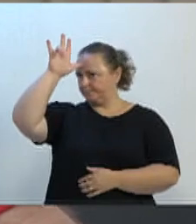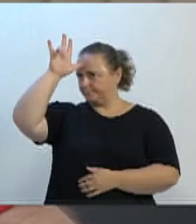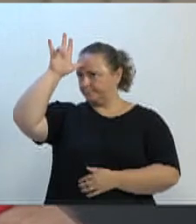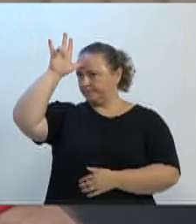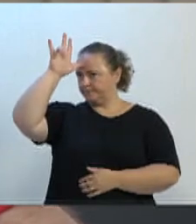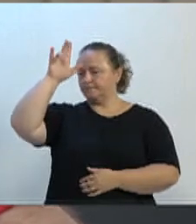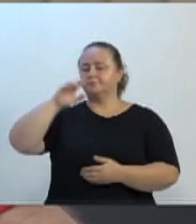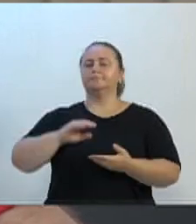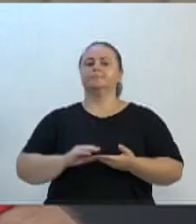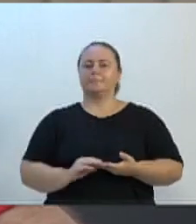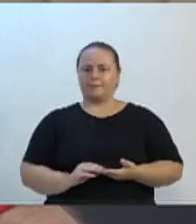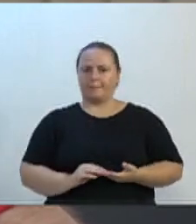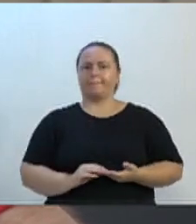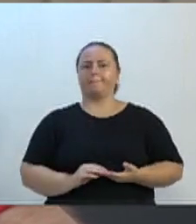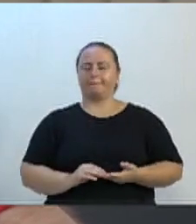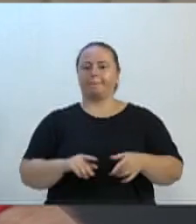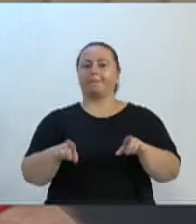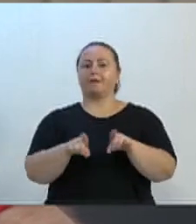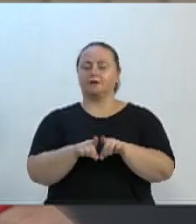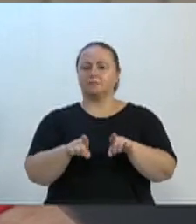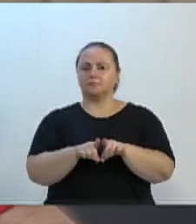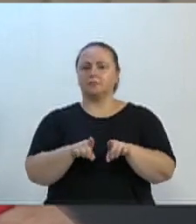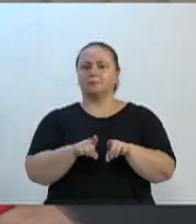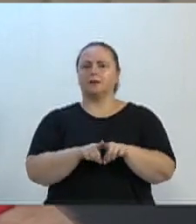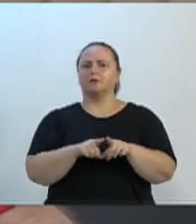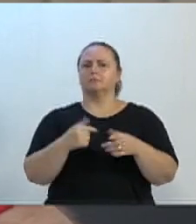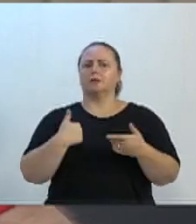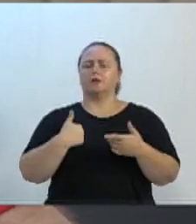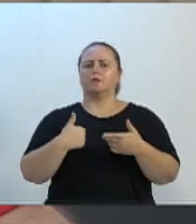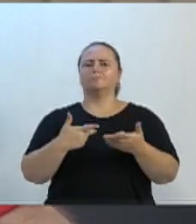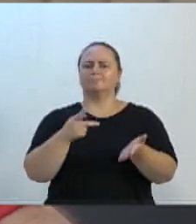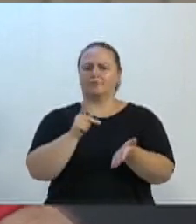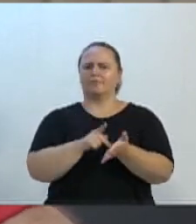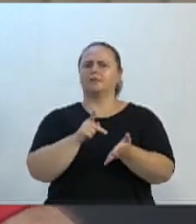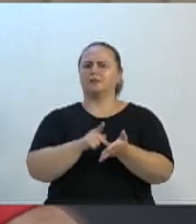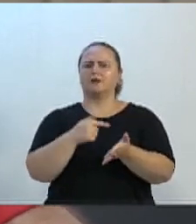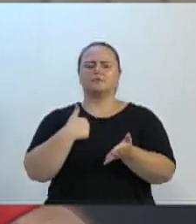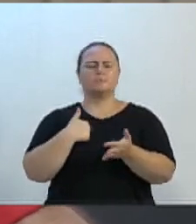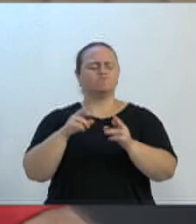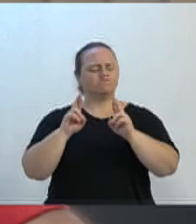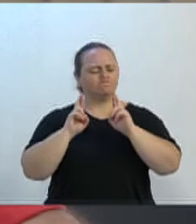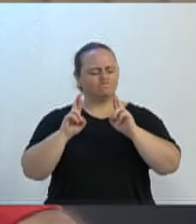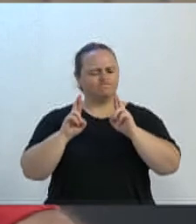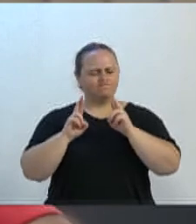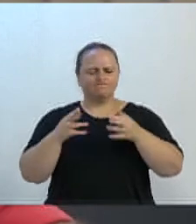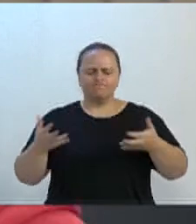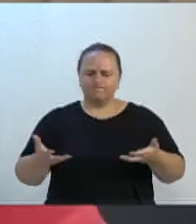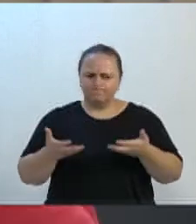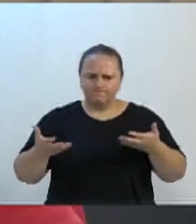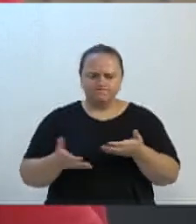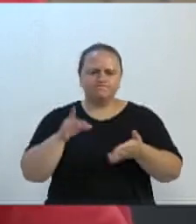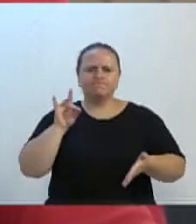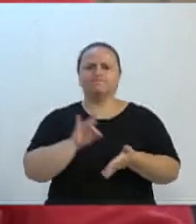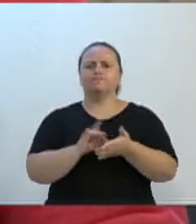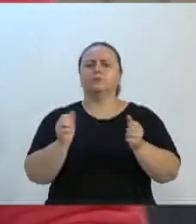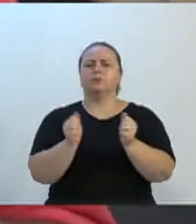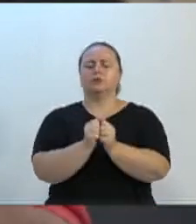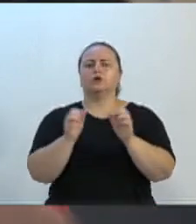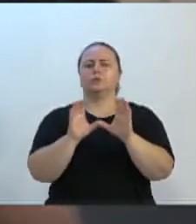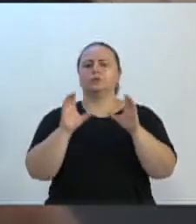sou um torcedor do programa Pavimentação, incentivador, mobilizador junto às comunidades,